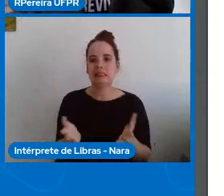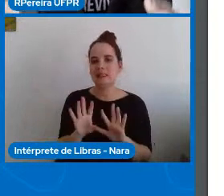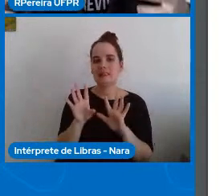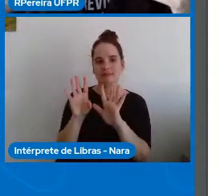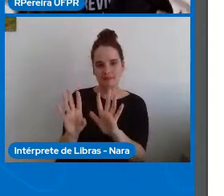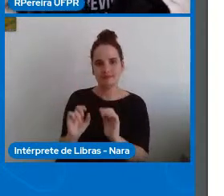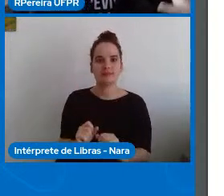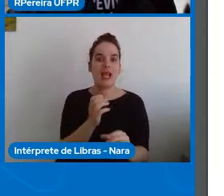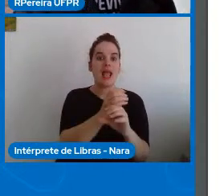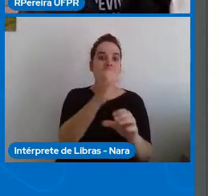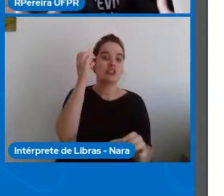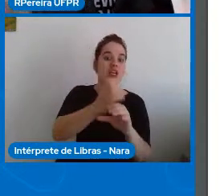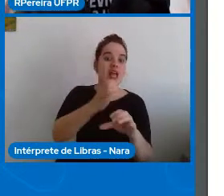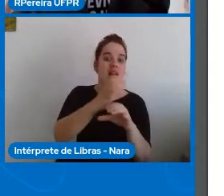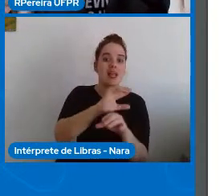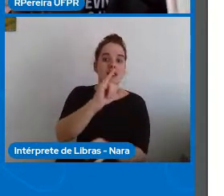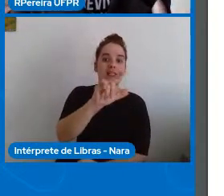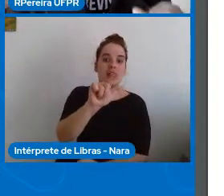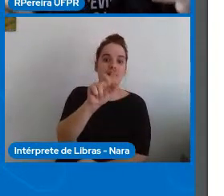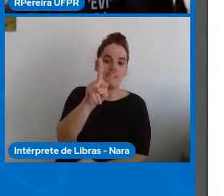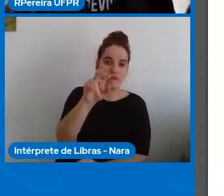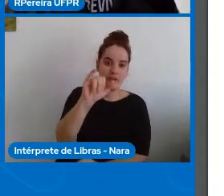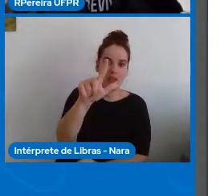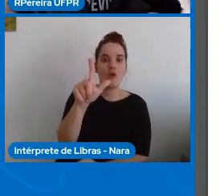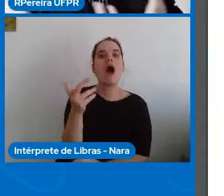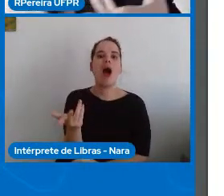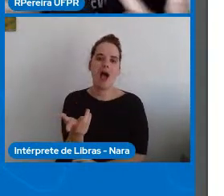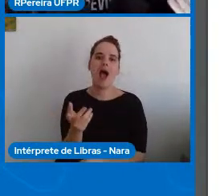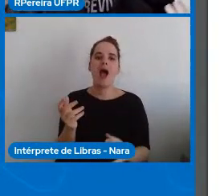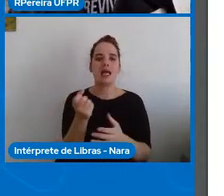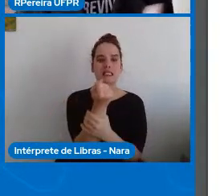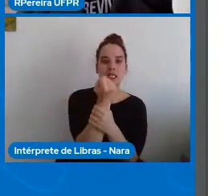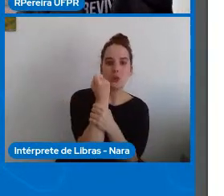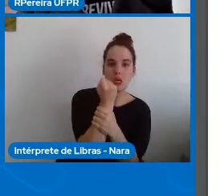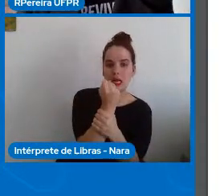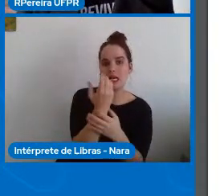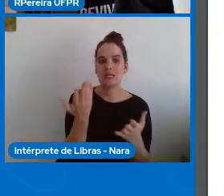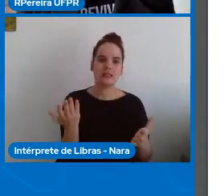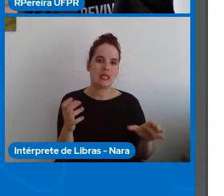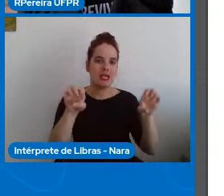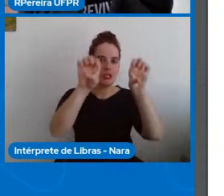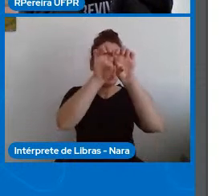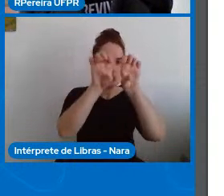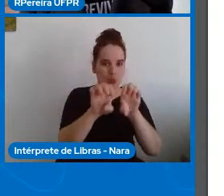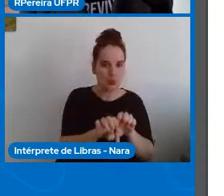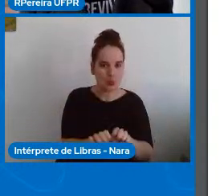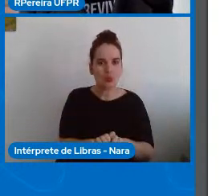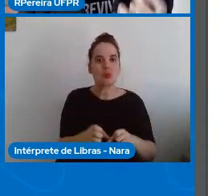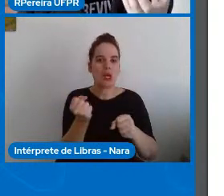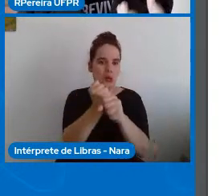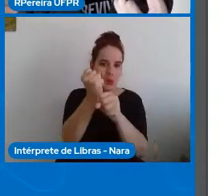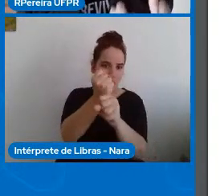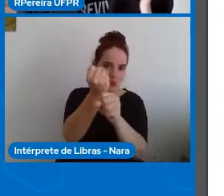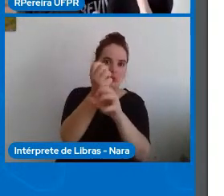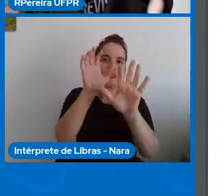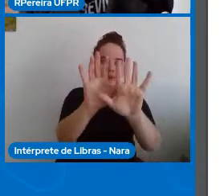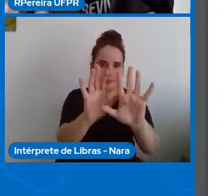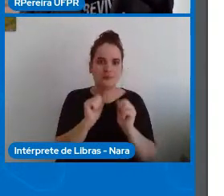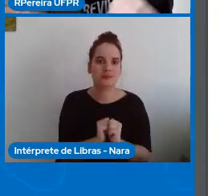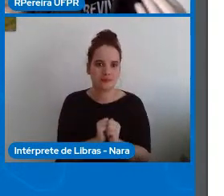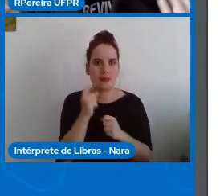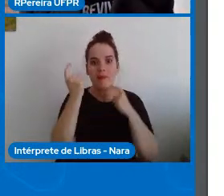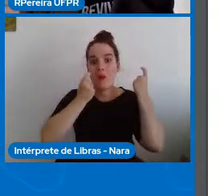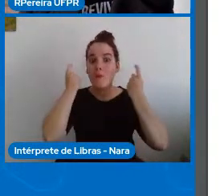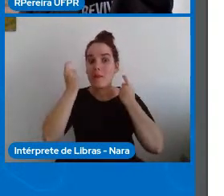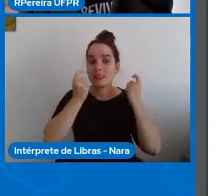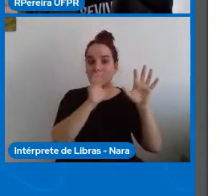engenharia com a nossa capacidade segurança com a infraestrutura que nós vivemos então tem uma preocupação com